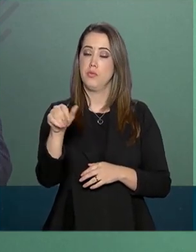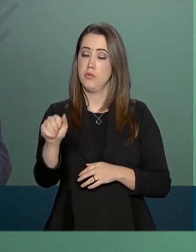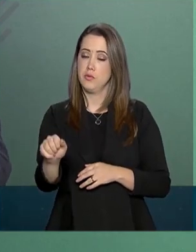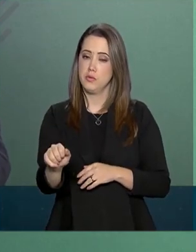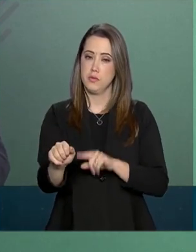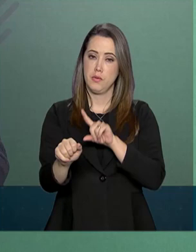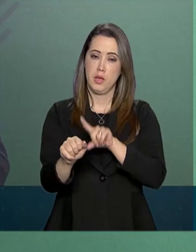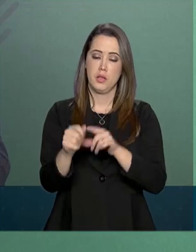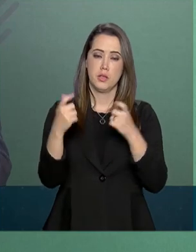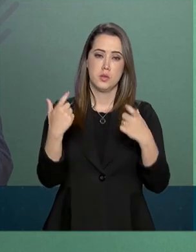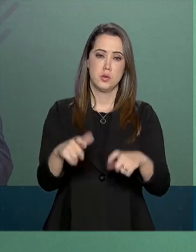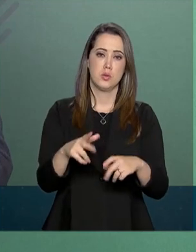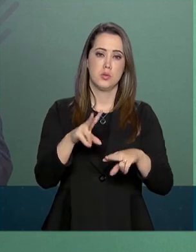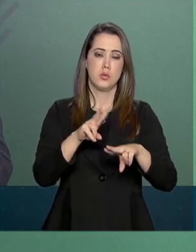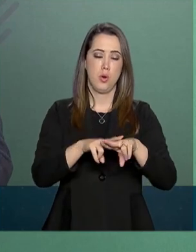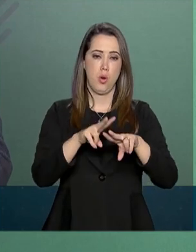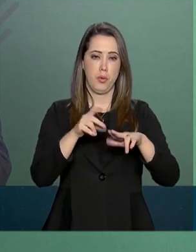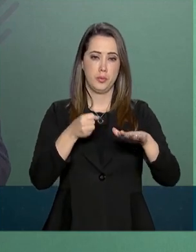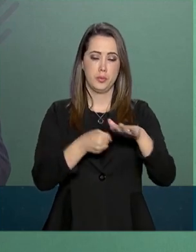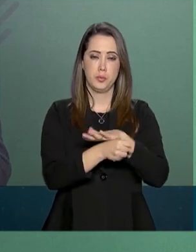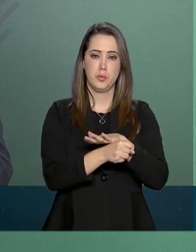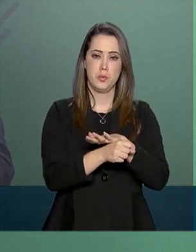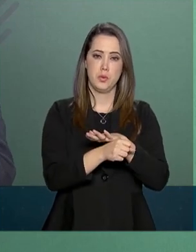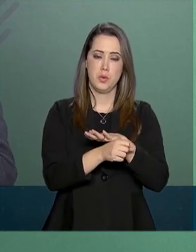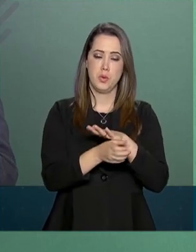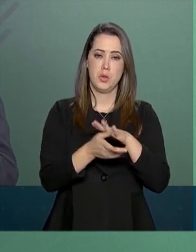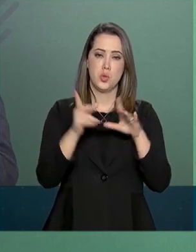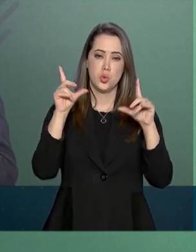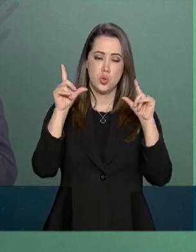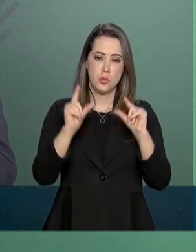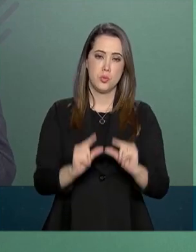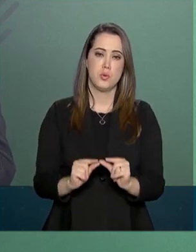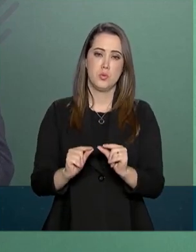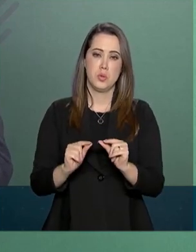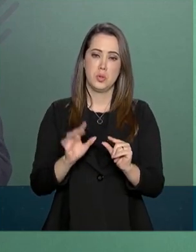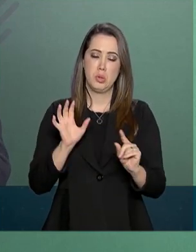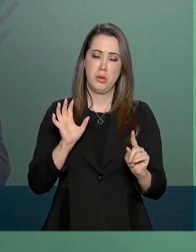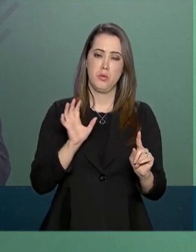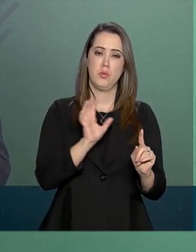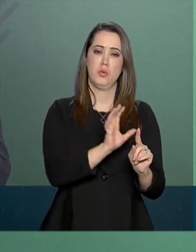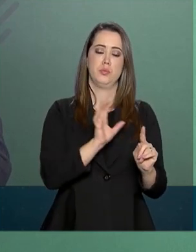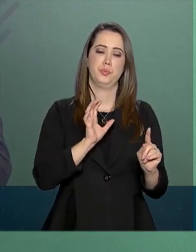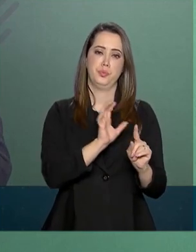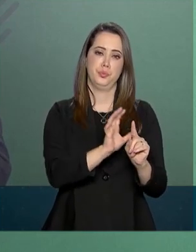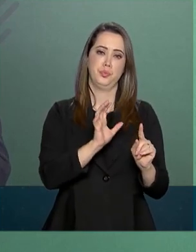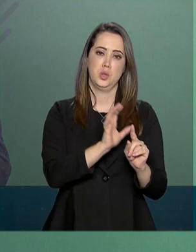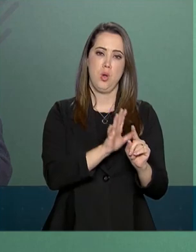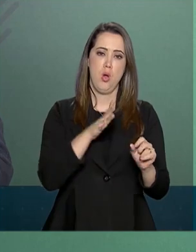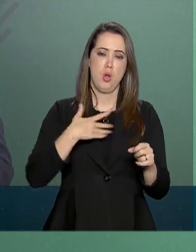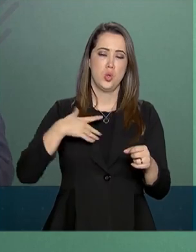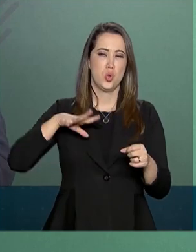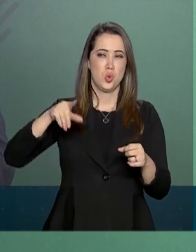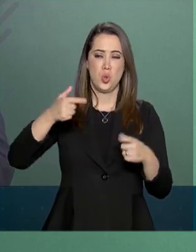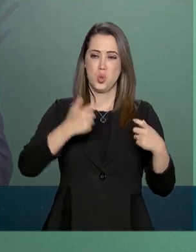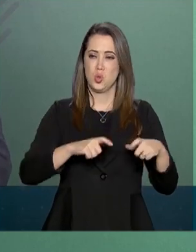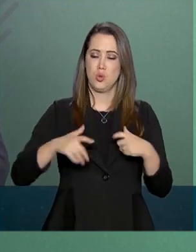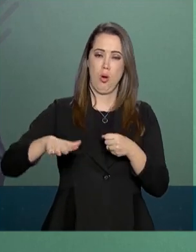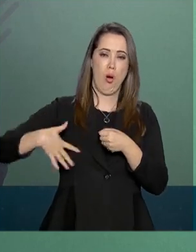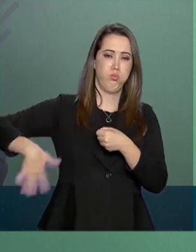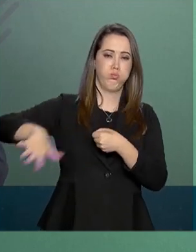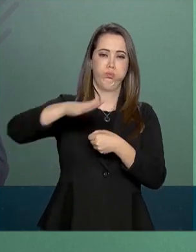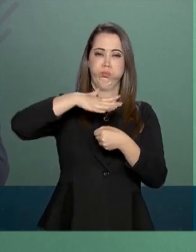em unidades prisionais, minimizando os impactos da superlotação dos